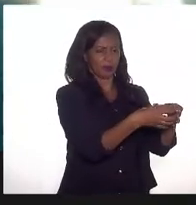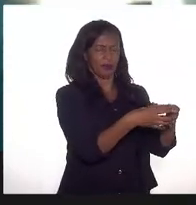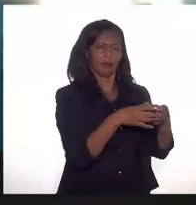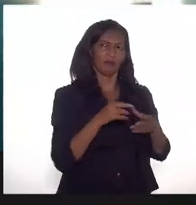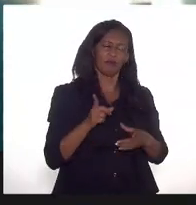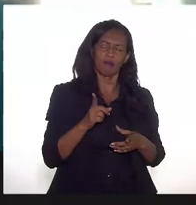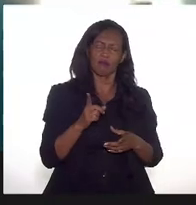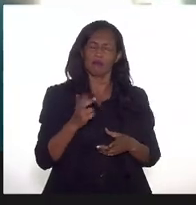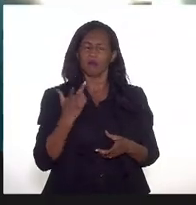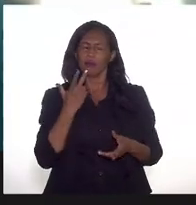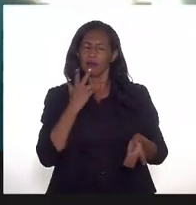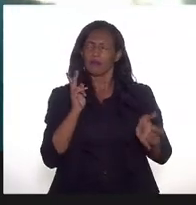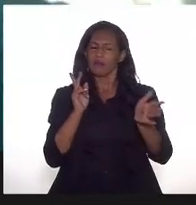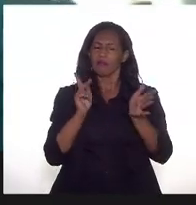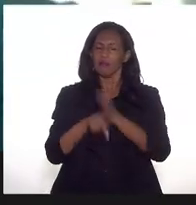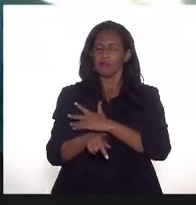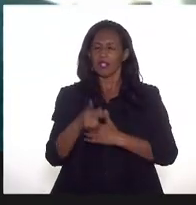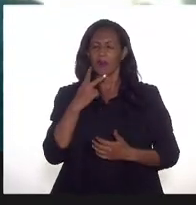falou sobre